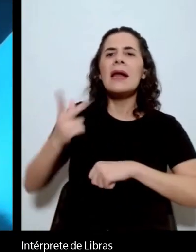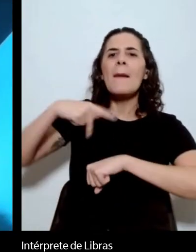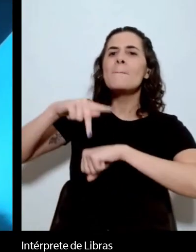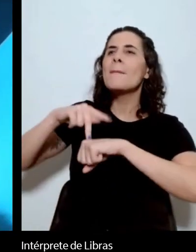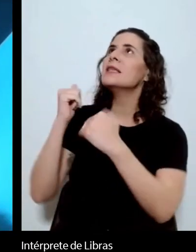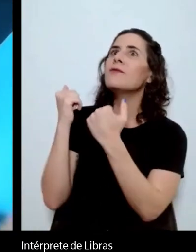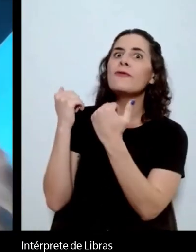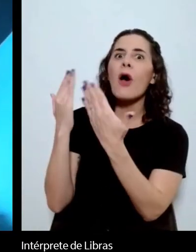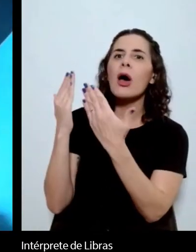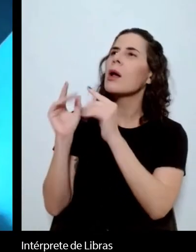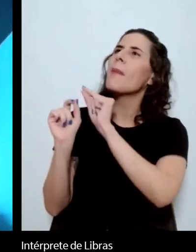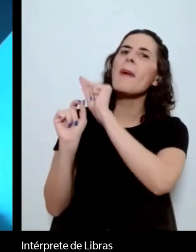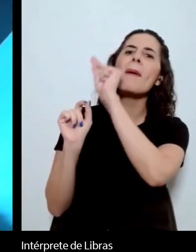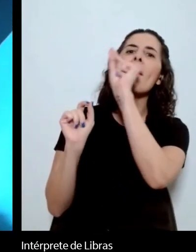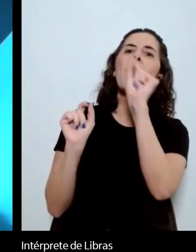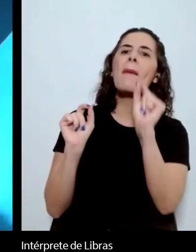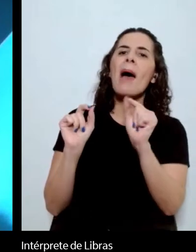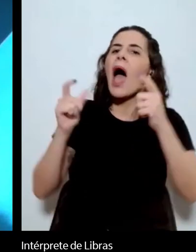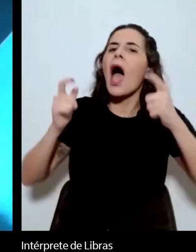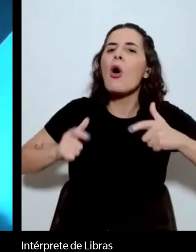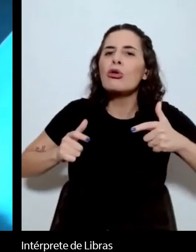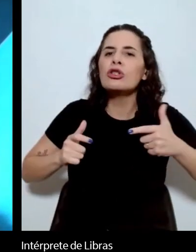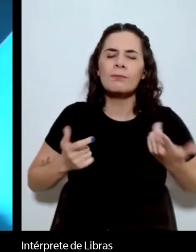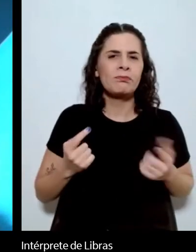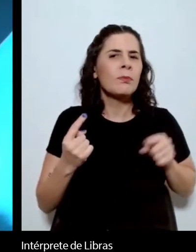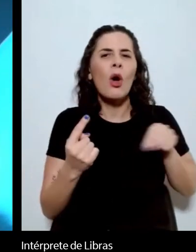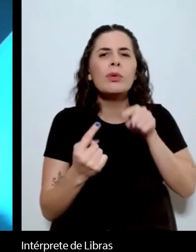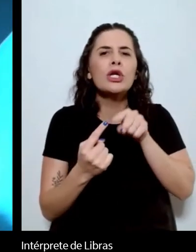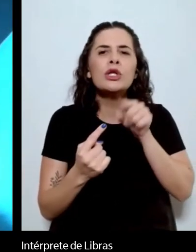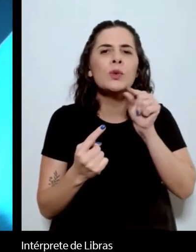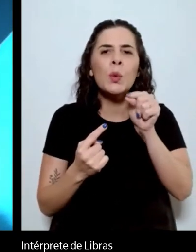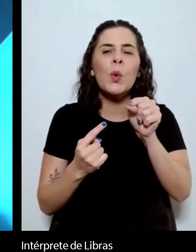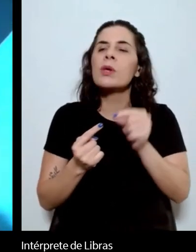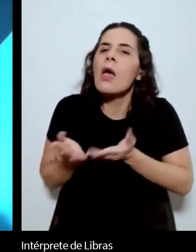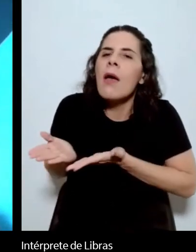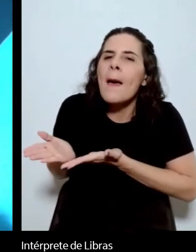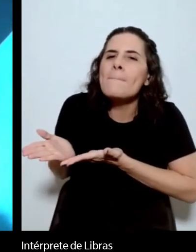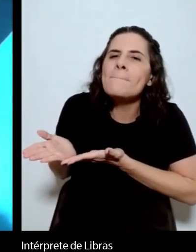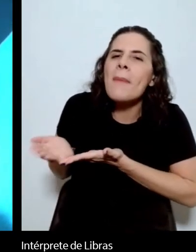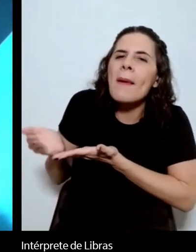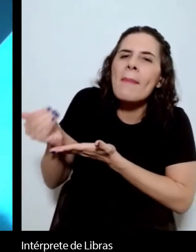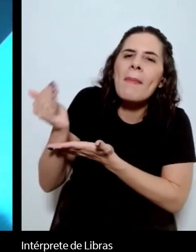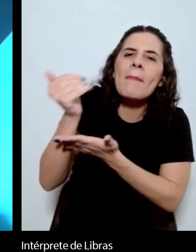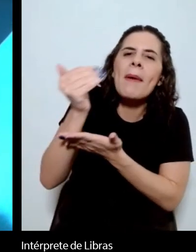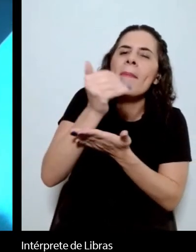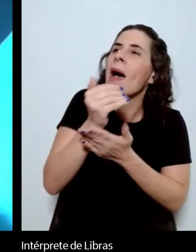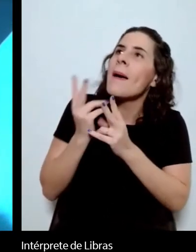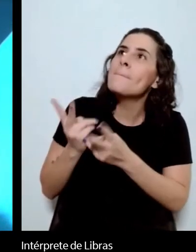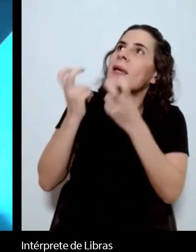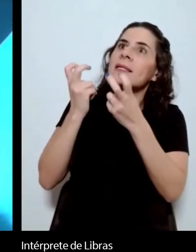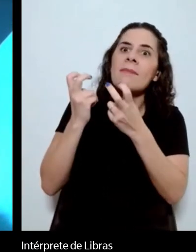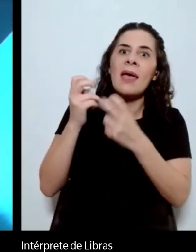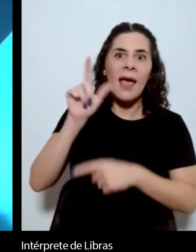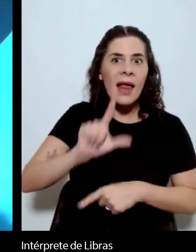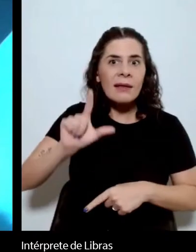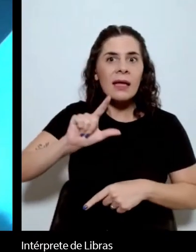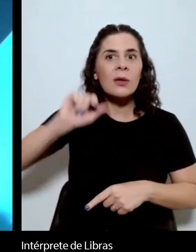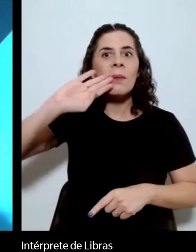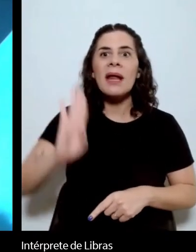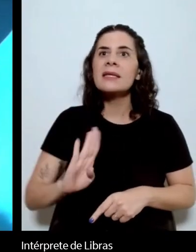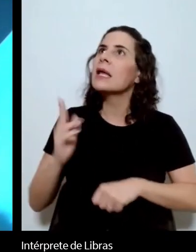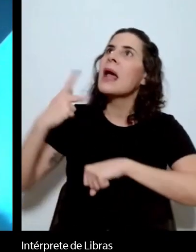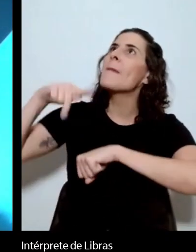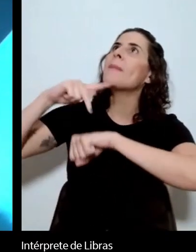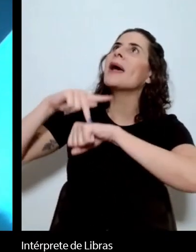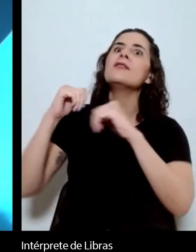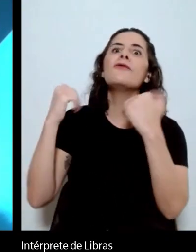nome indica, fazer um levantamento da presença da literatura brasileira no exterior. Esse foi o foco inicial do